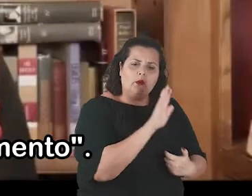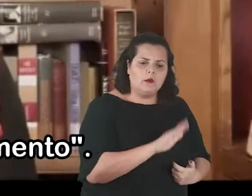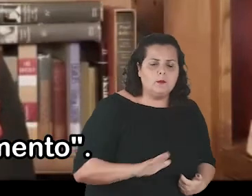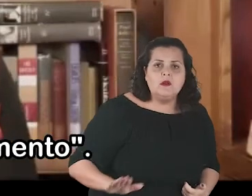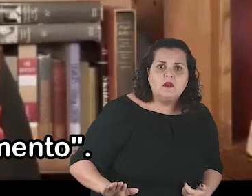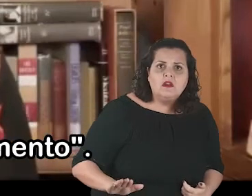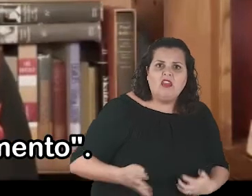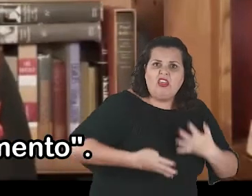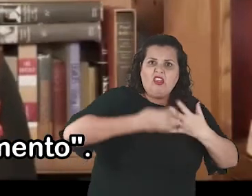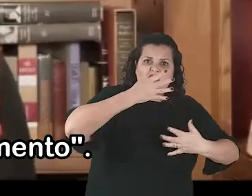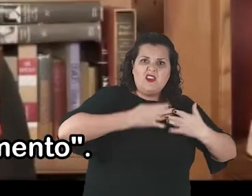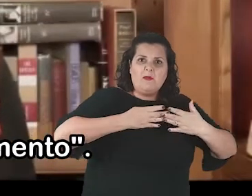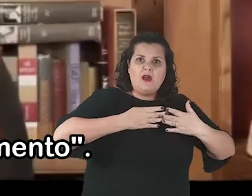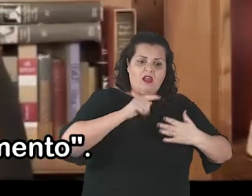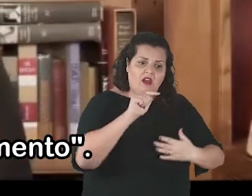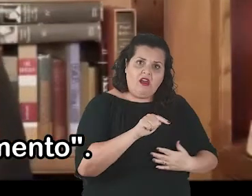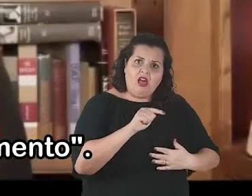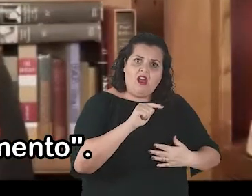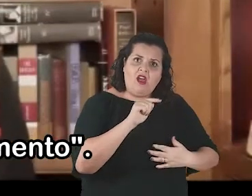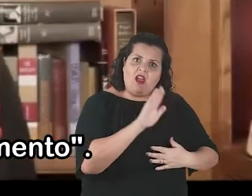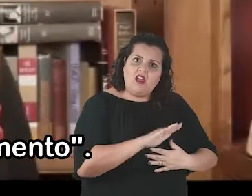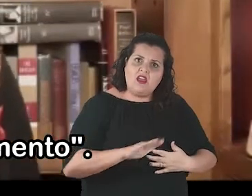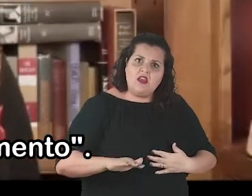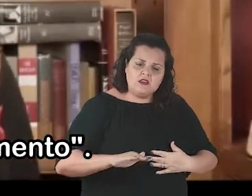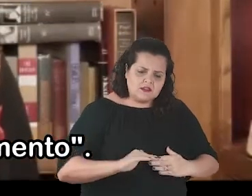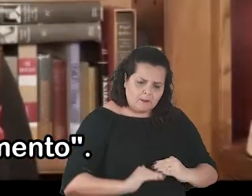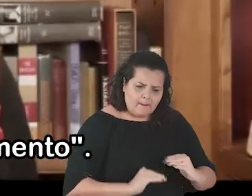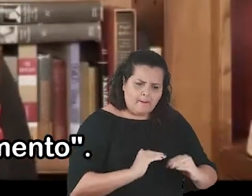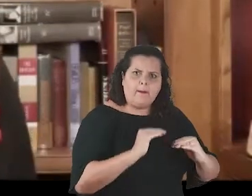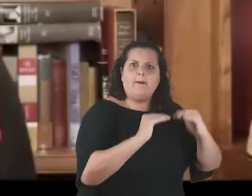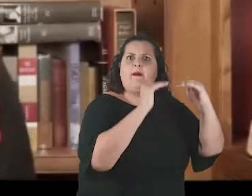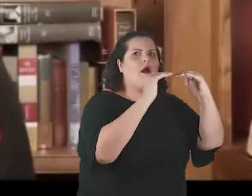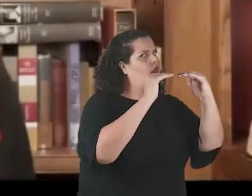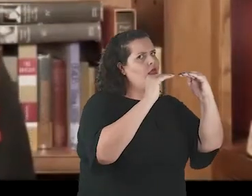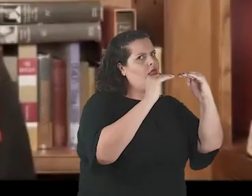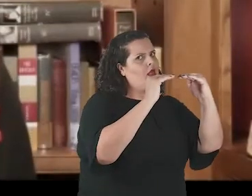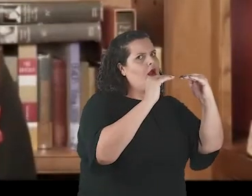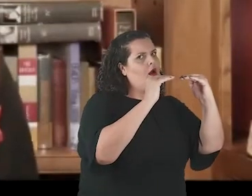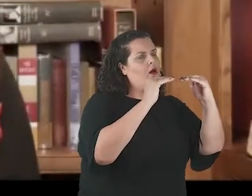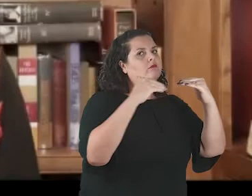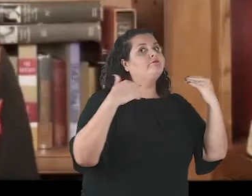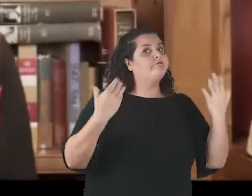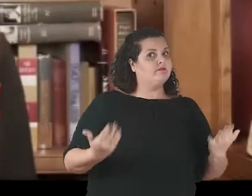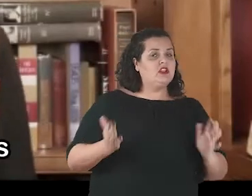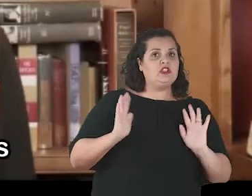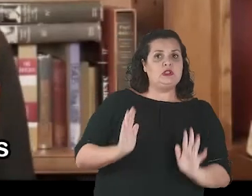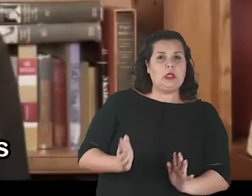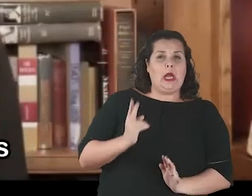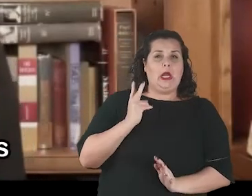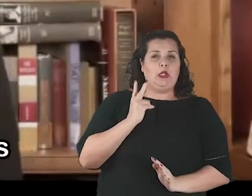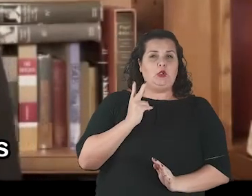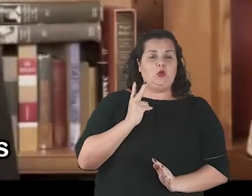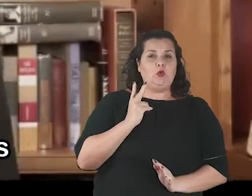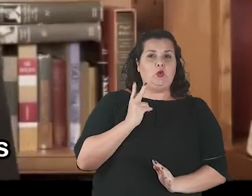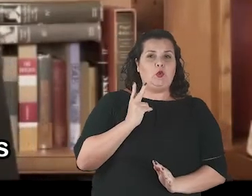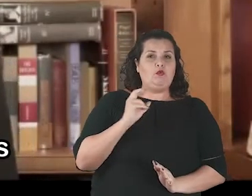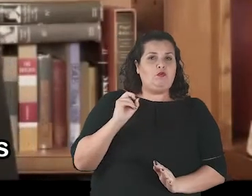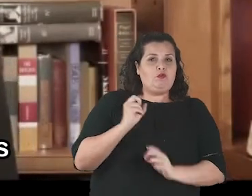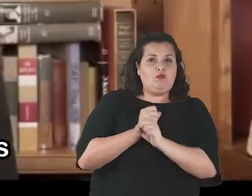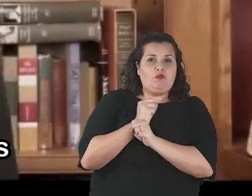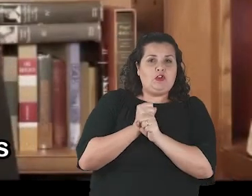ou emoções das crianças ou para limitar suas oportunidades de desenvolvimento.